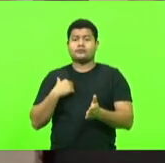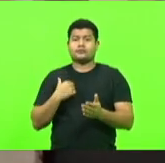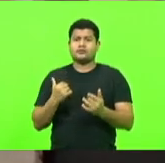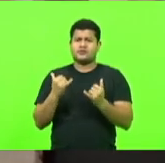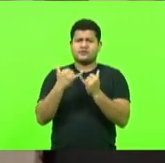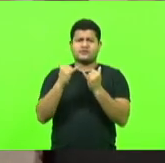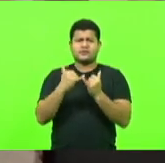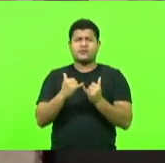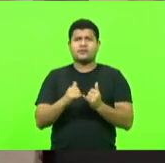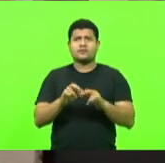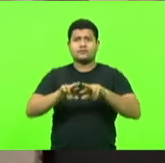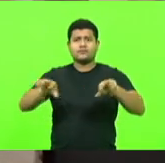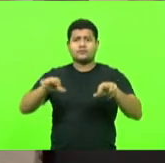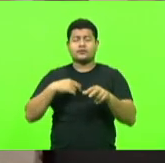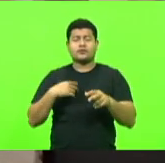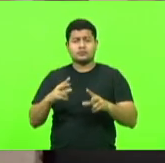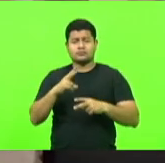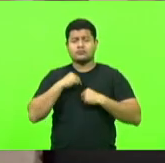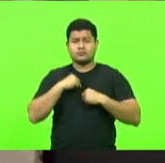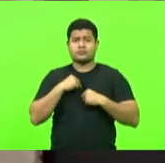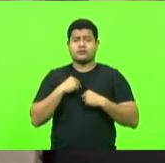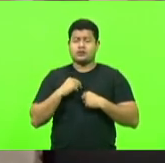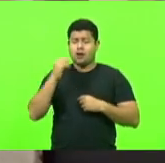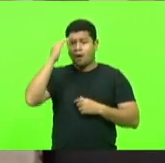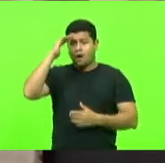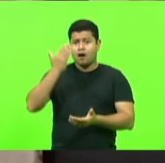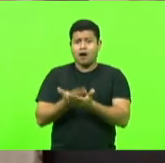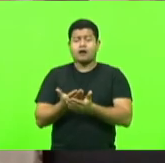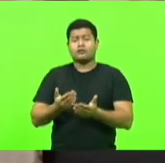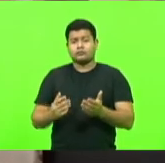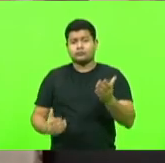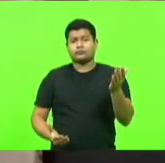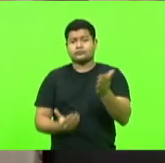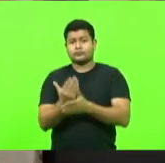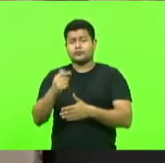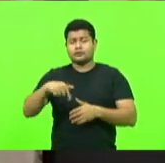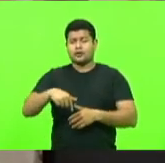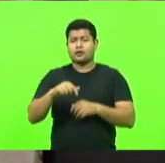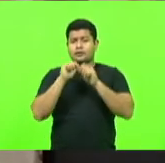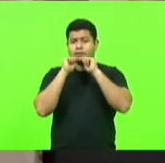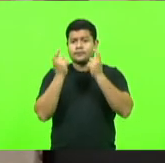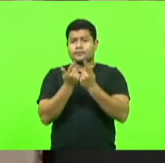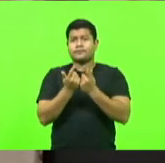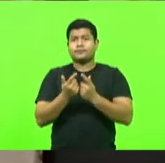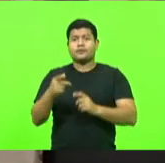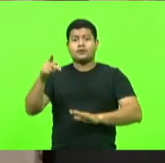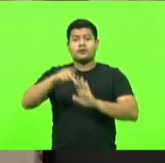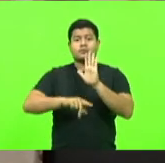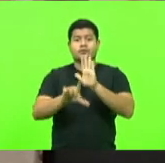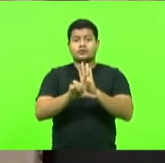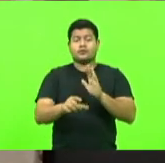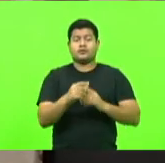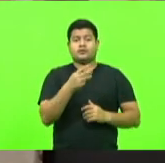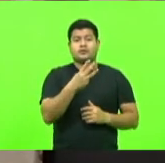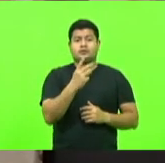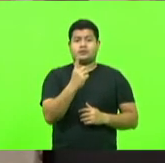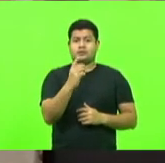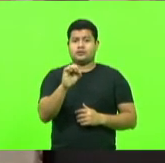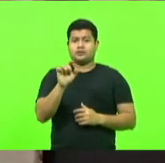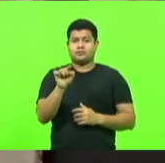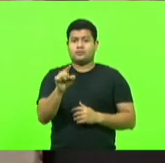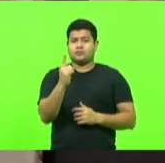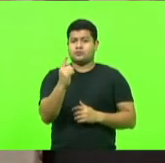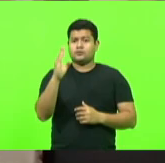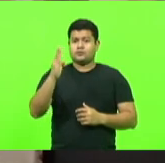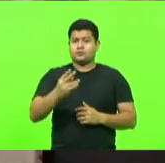e por ser tão meritório, acredito que será aprovado na Assembleia Legislativa. O nosso projeto de lei 310.1 de 2021,